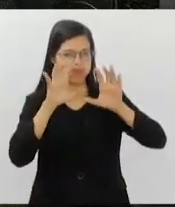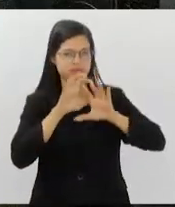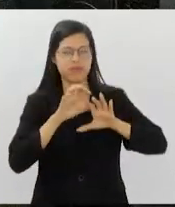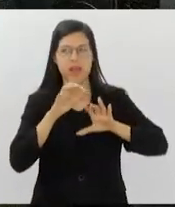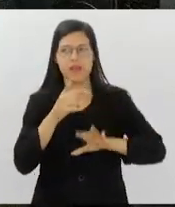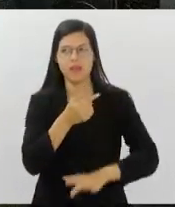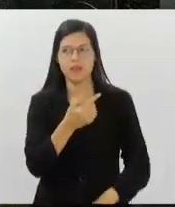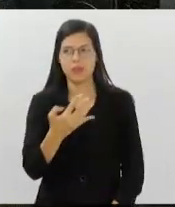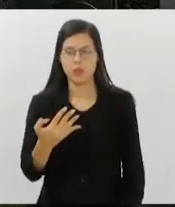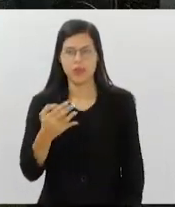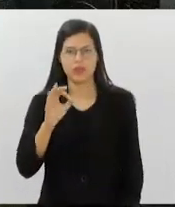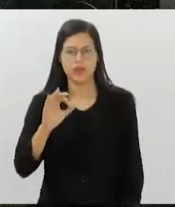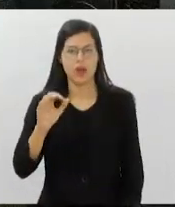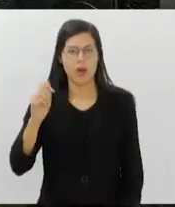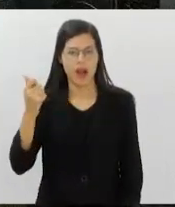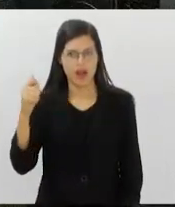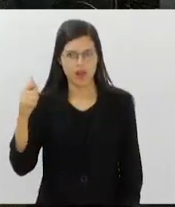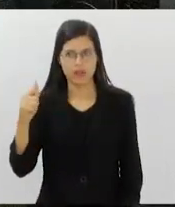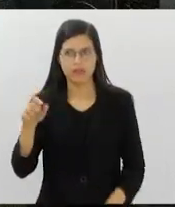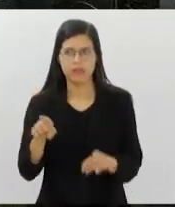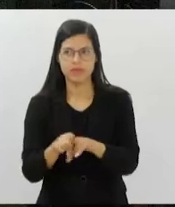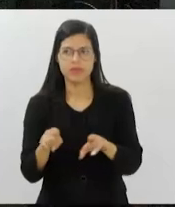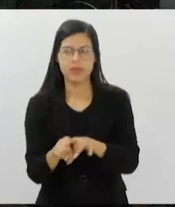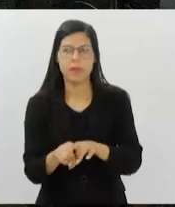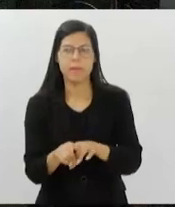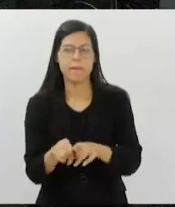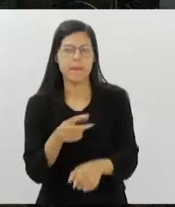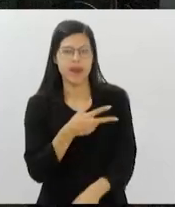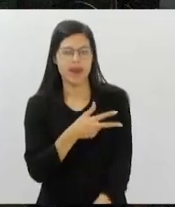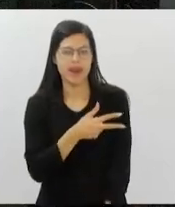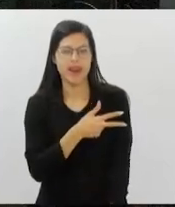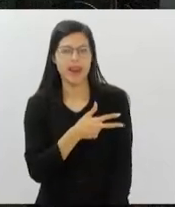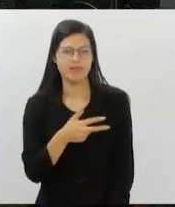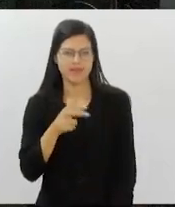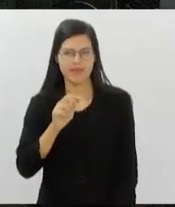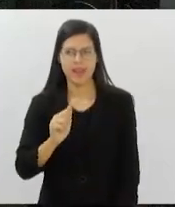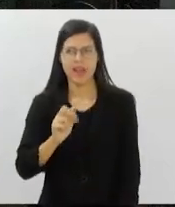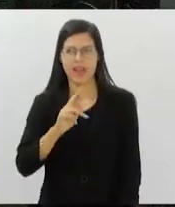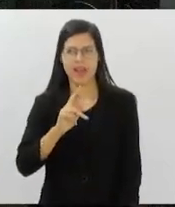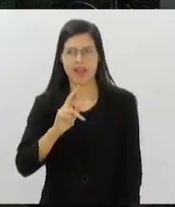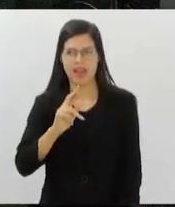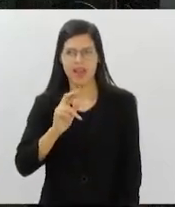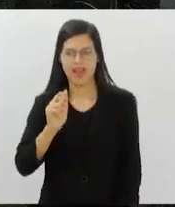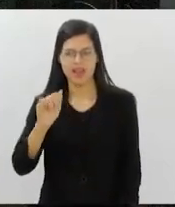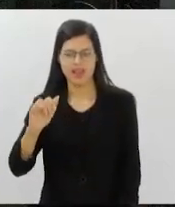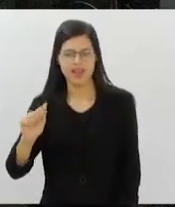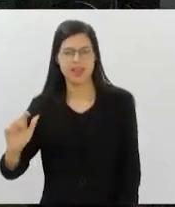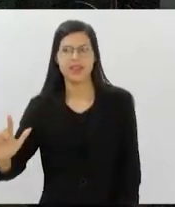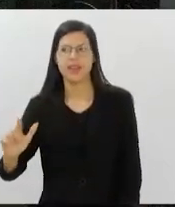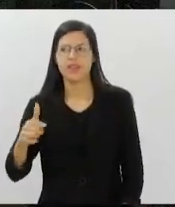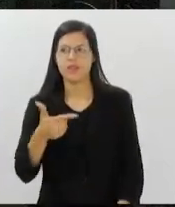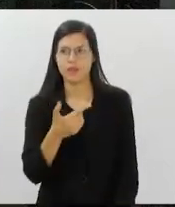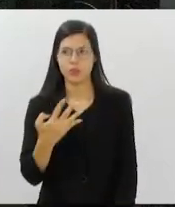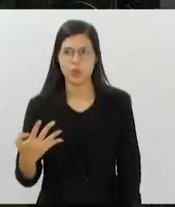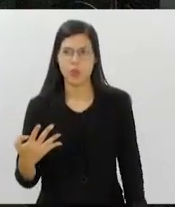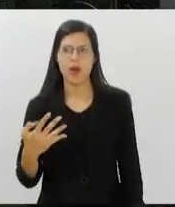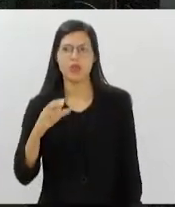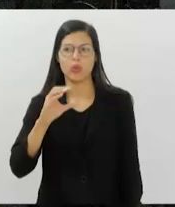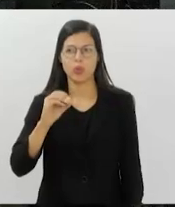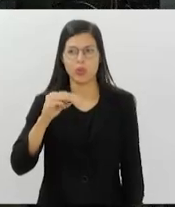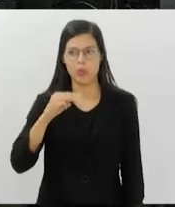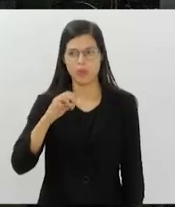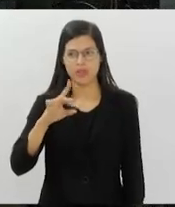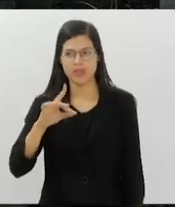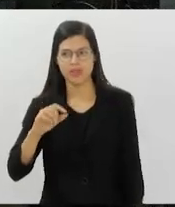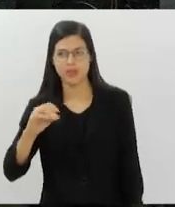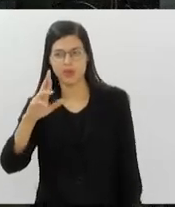24 graus Araruama e também Arraial do Cabo, 24 graus. Comendador Levi Gasparian também, 24 graus. E Pati de Alferes,